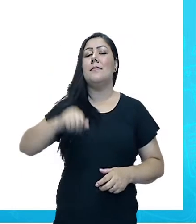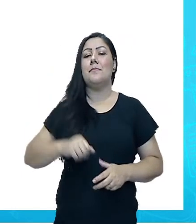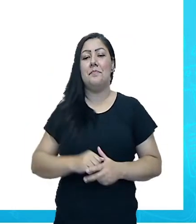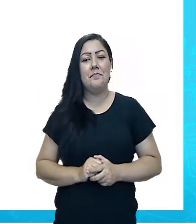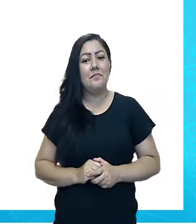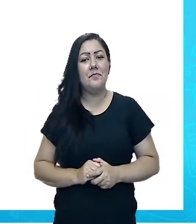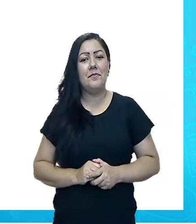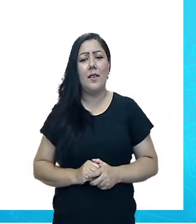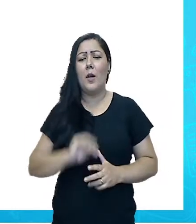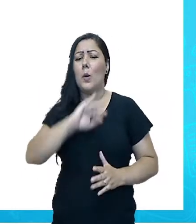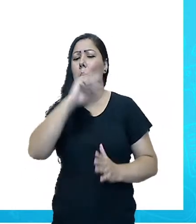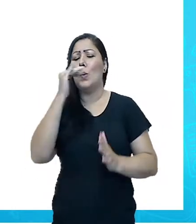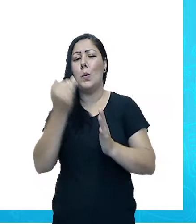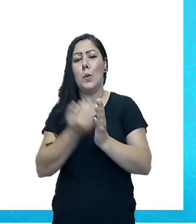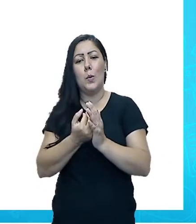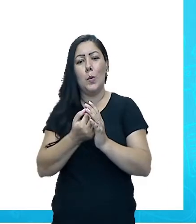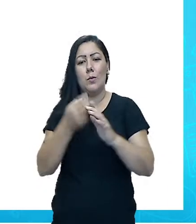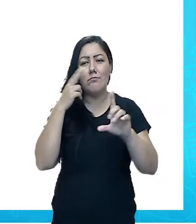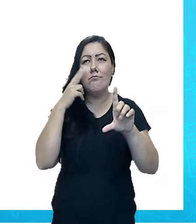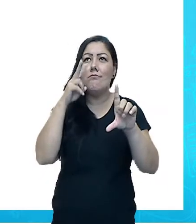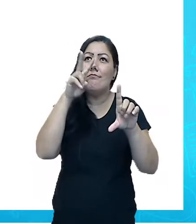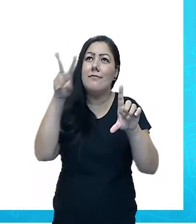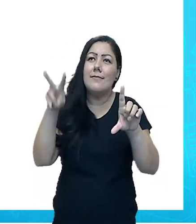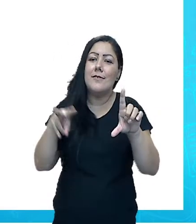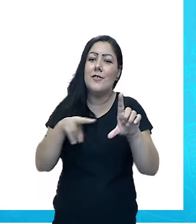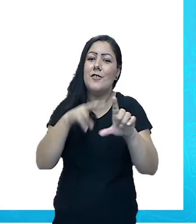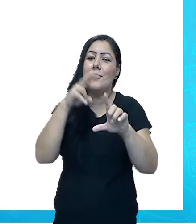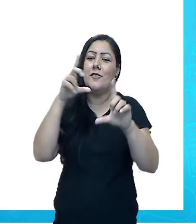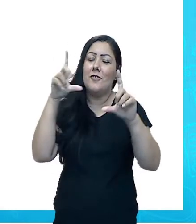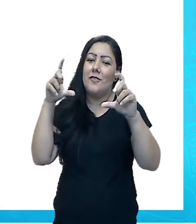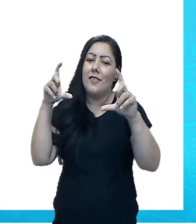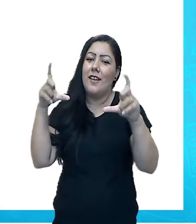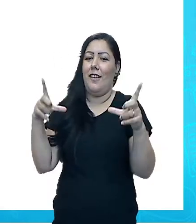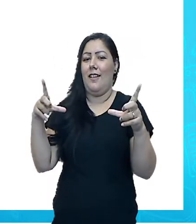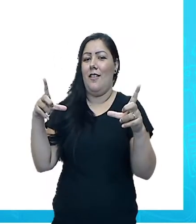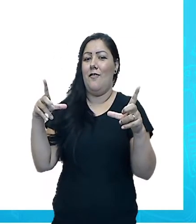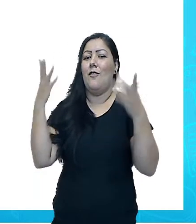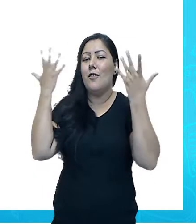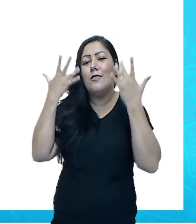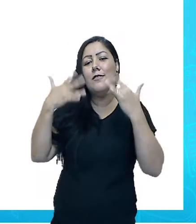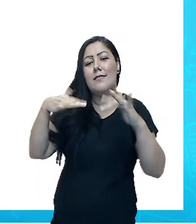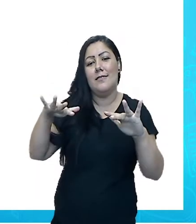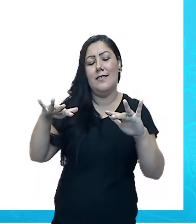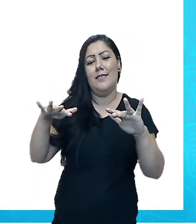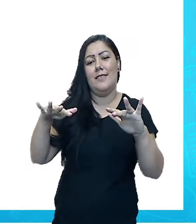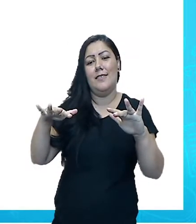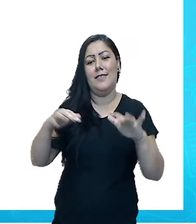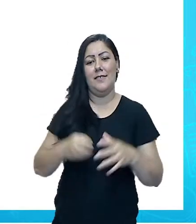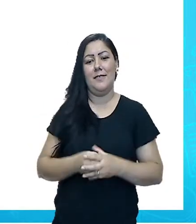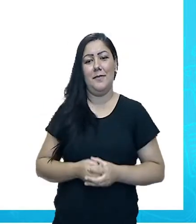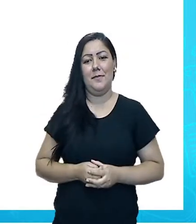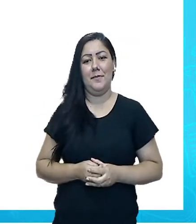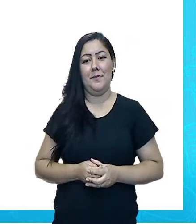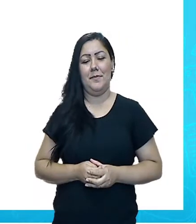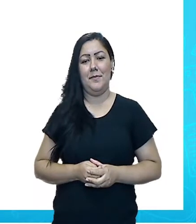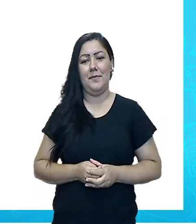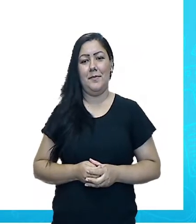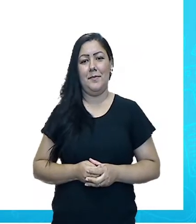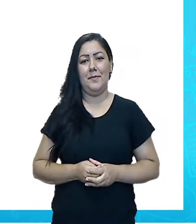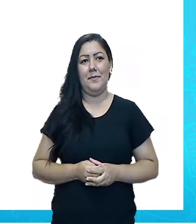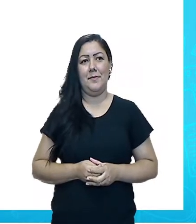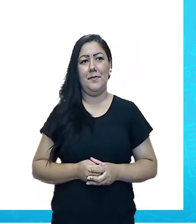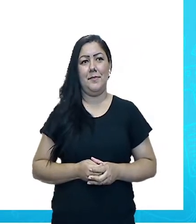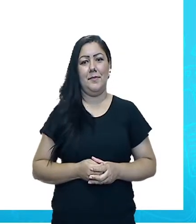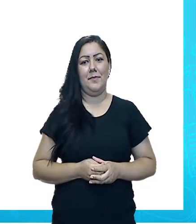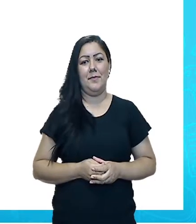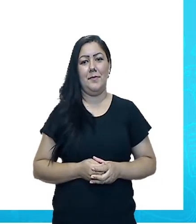vemos são elementos construídos pela natureza. É interessante que se você olhar,